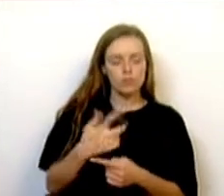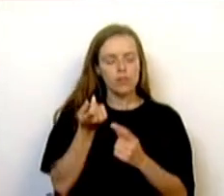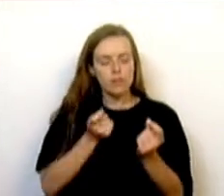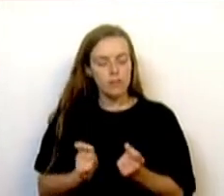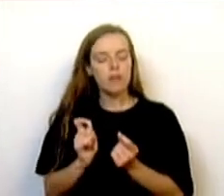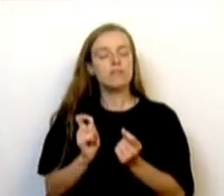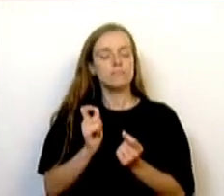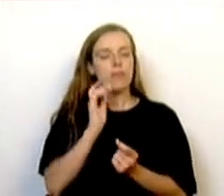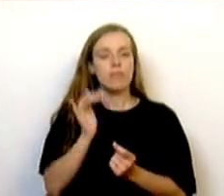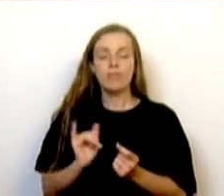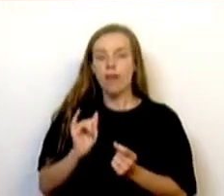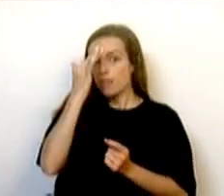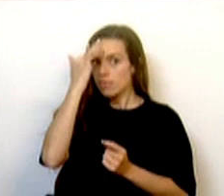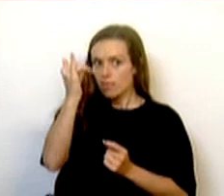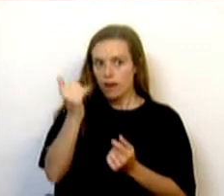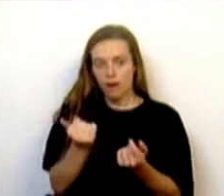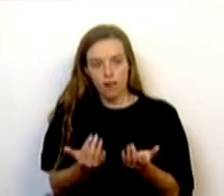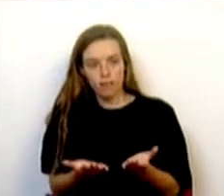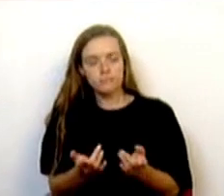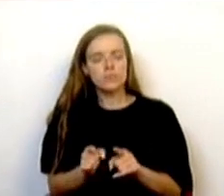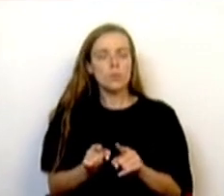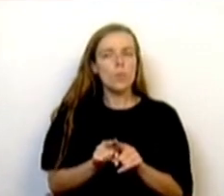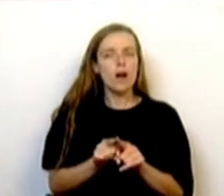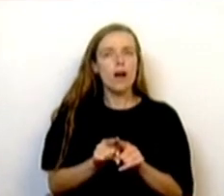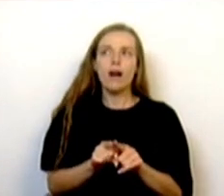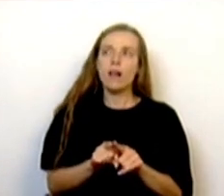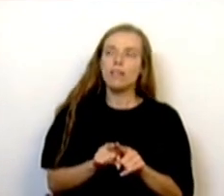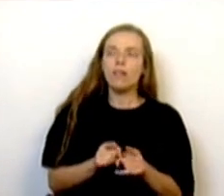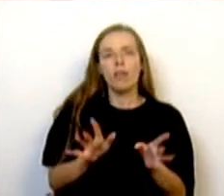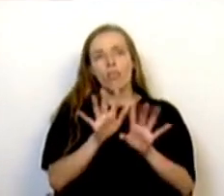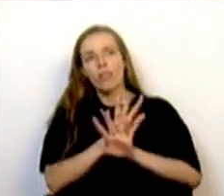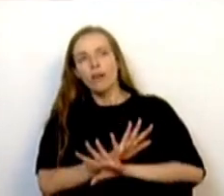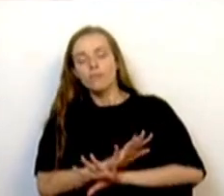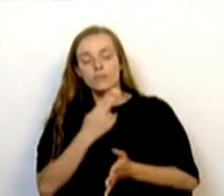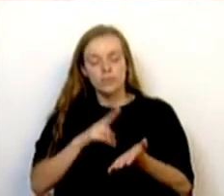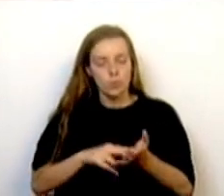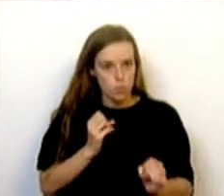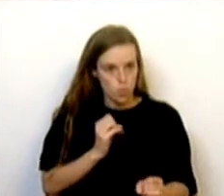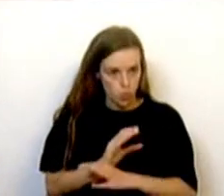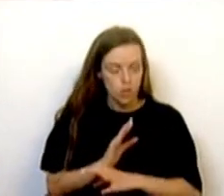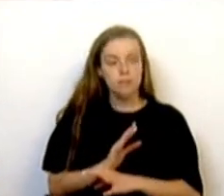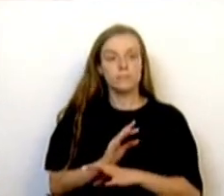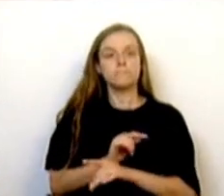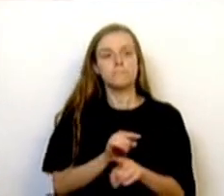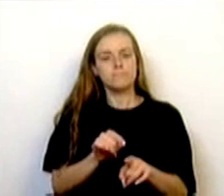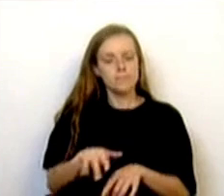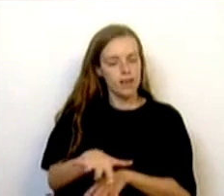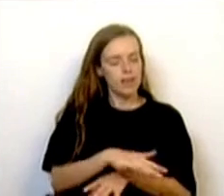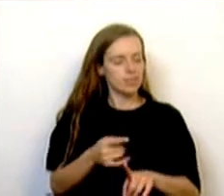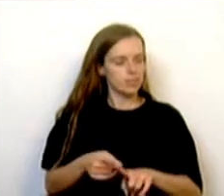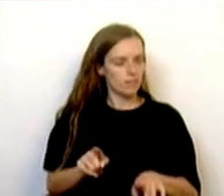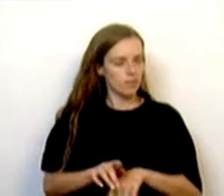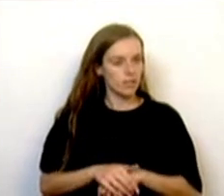têm tentado passar a ideia de que se está a navegar à vista, a verdade é outra. Está no terreno e é bem diferente.